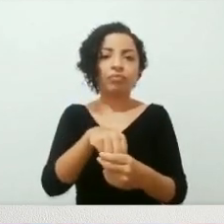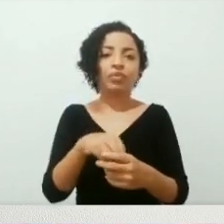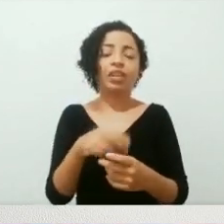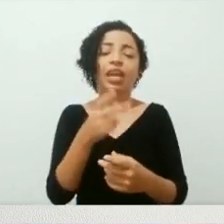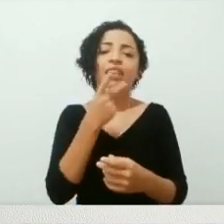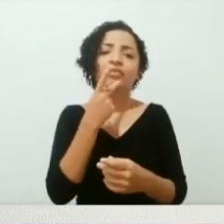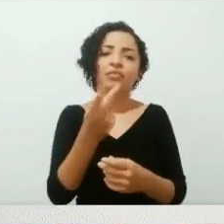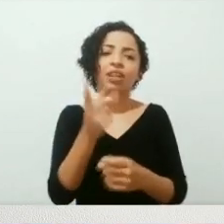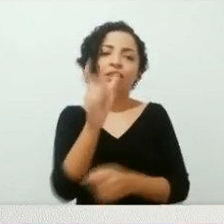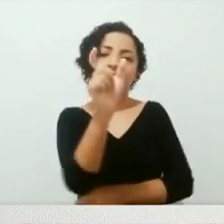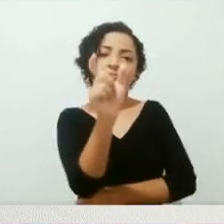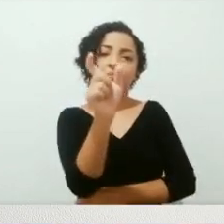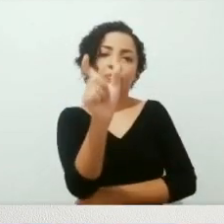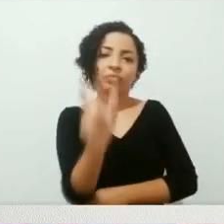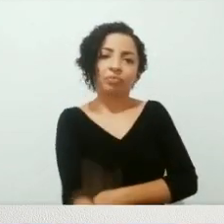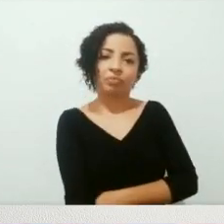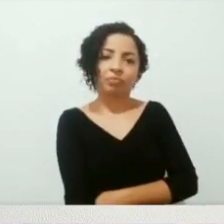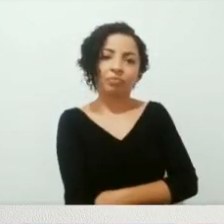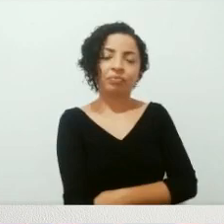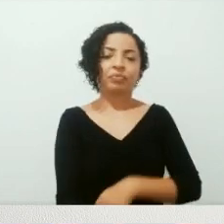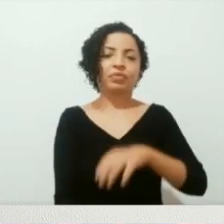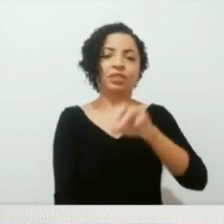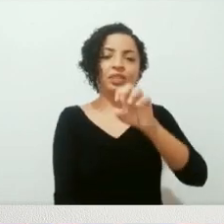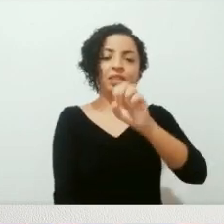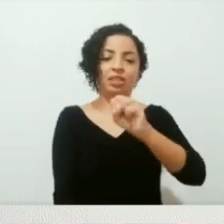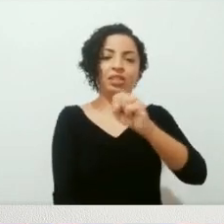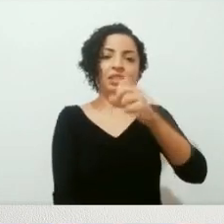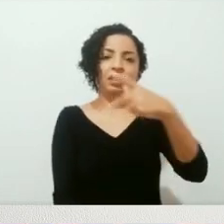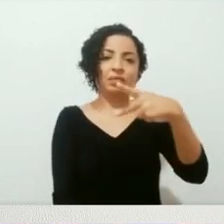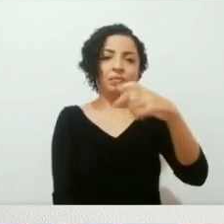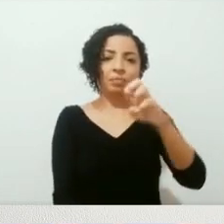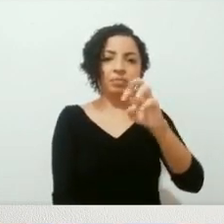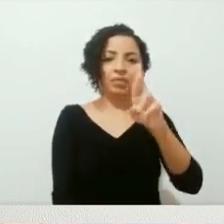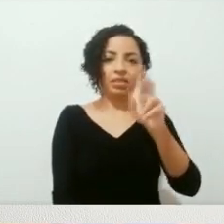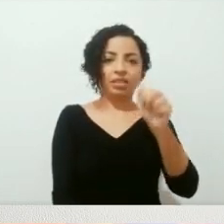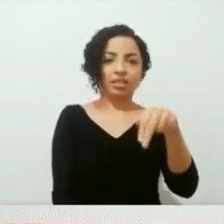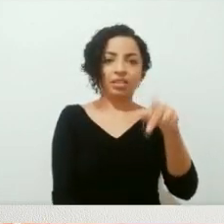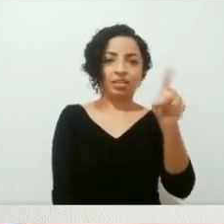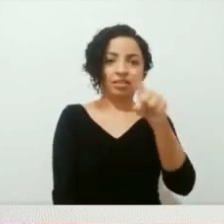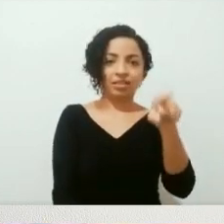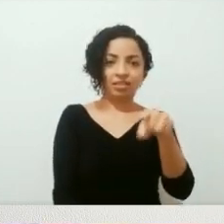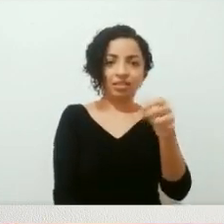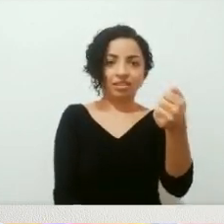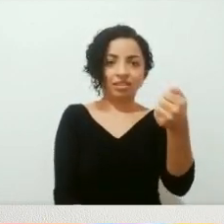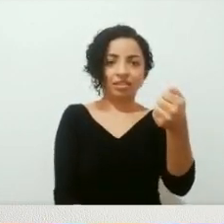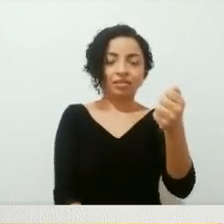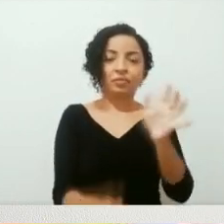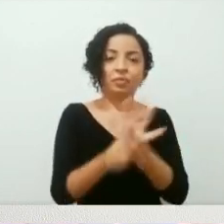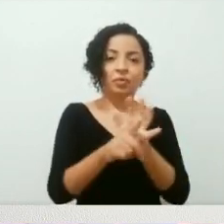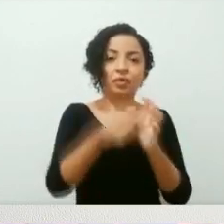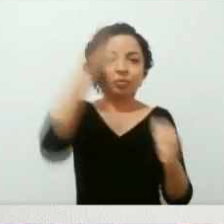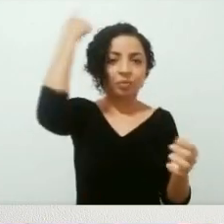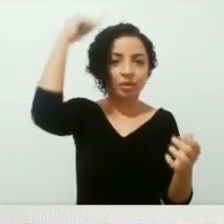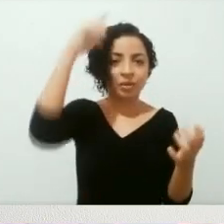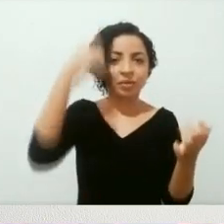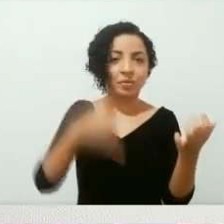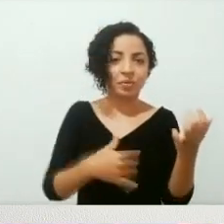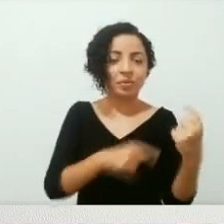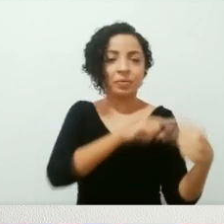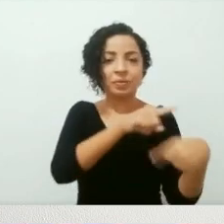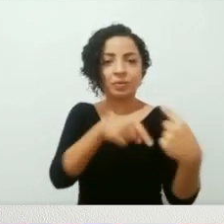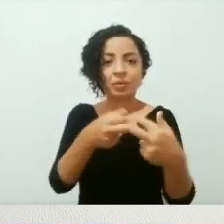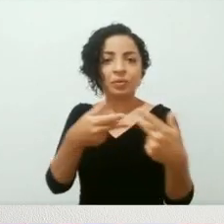a história da esperança, que é uma espécie de alter ego da autora, que tem nome mexicano, que tem origens mexicanas, mas é